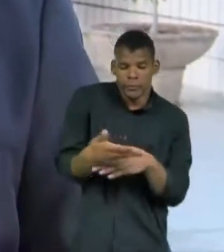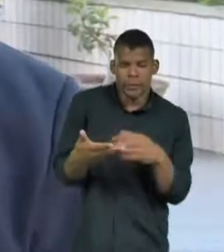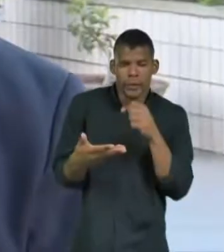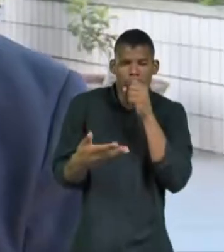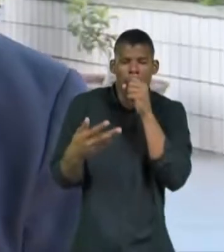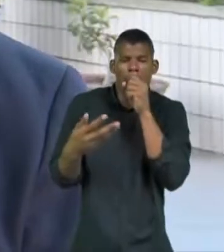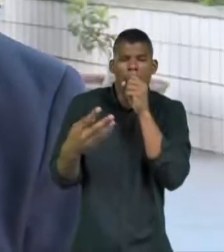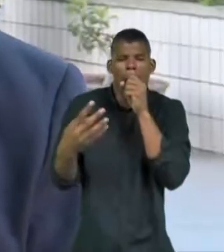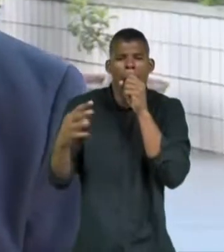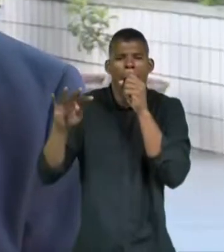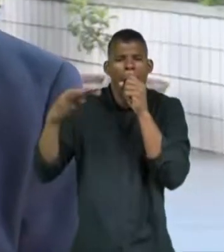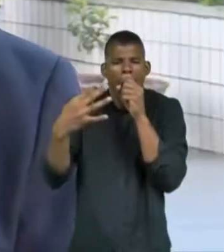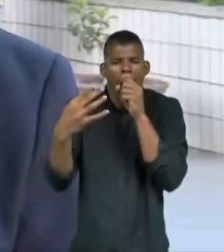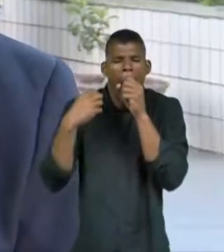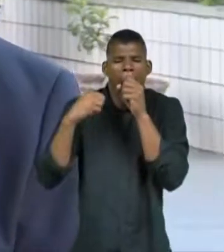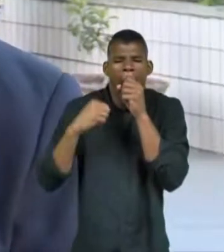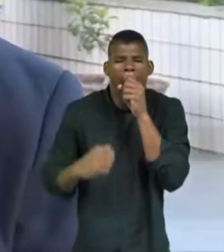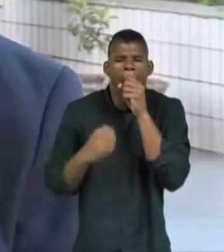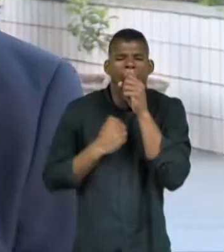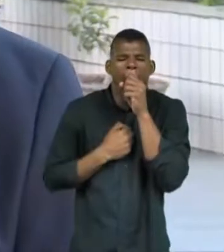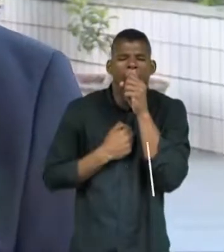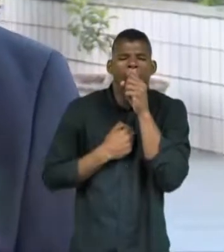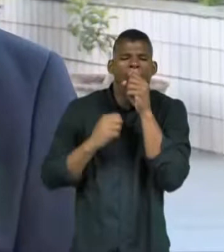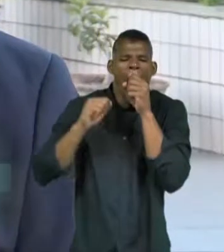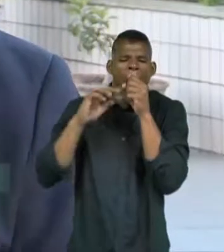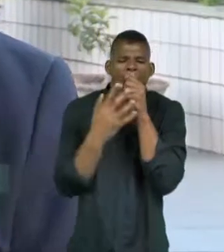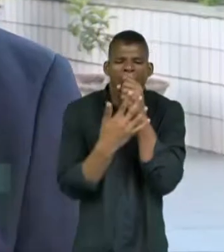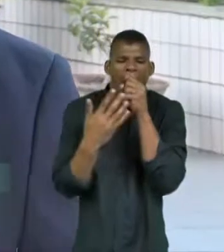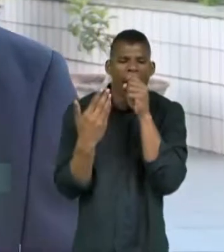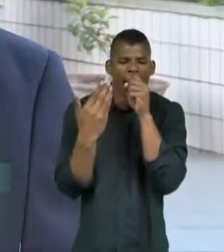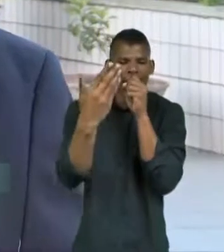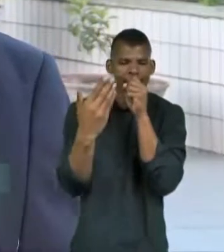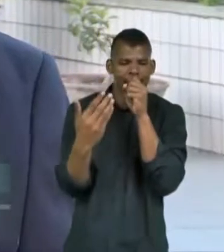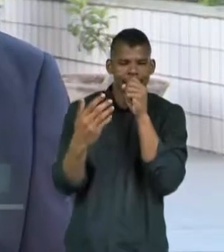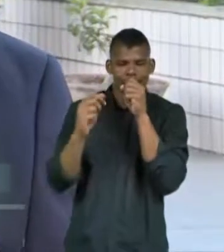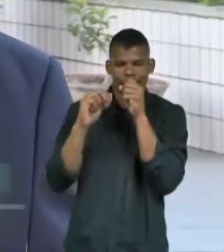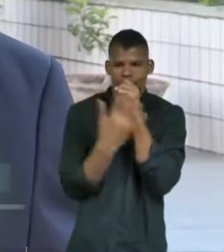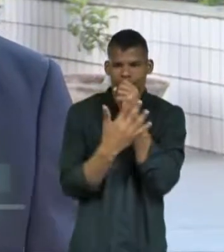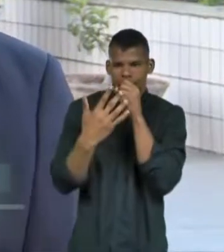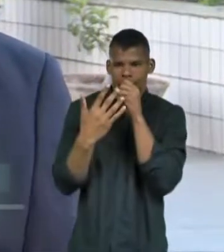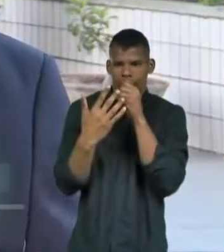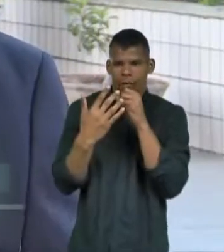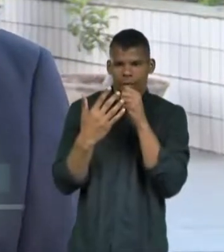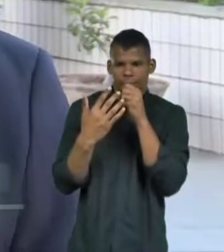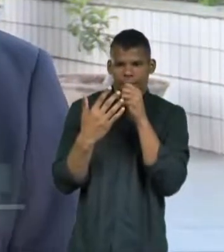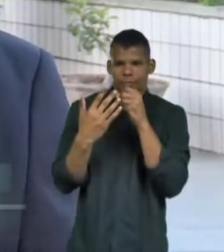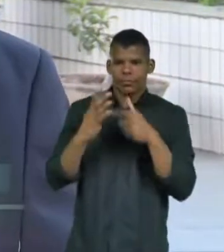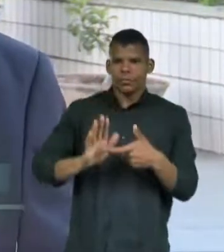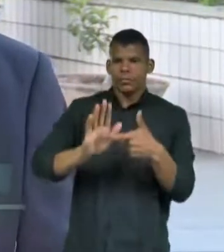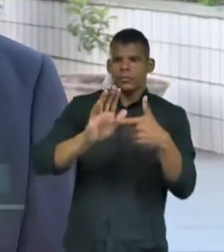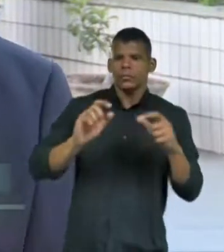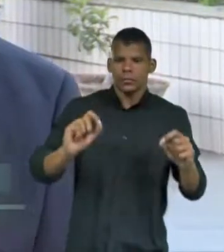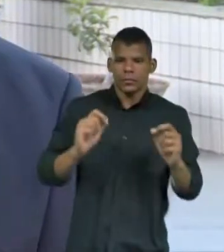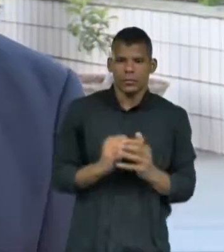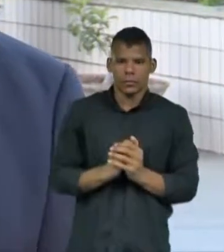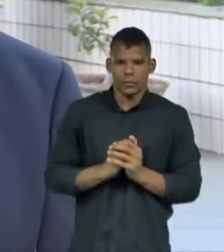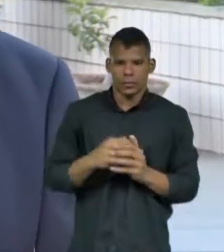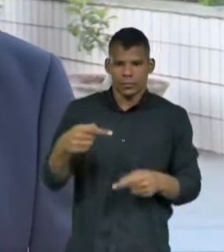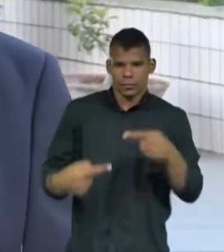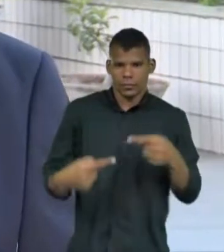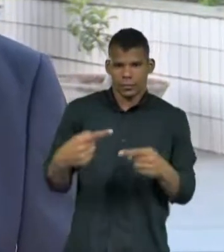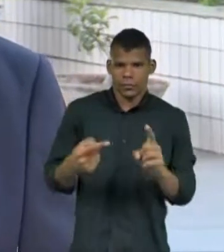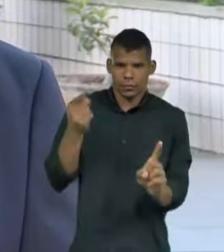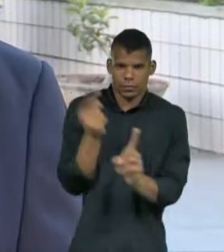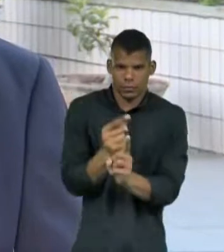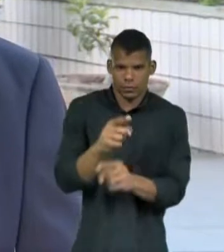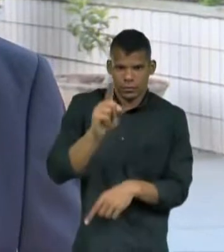debate. A pandemia mostrou para eles que o isolamento social não é o melhor caminho. E a política é o lugar de encontro. Primeiro,